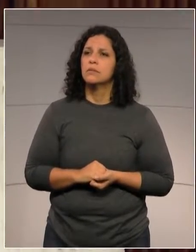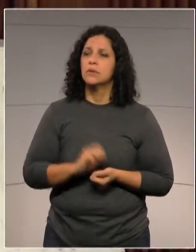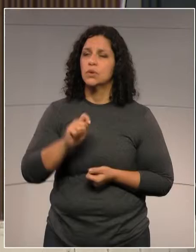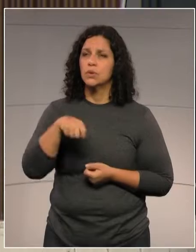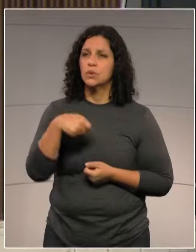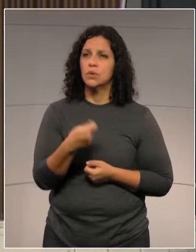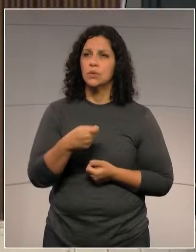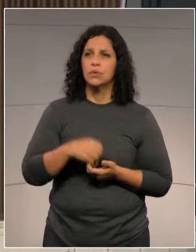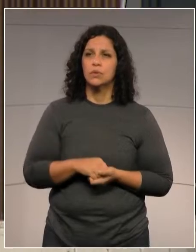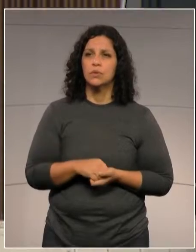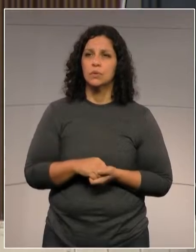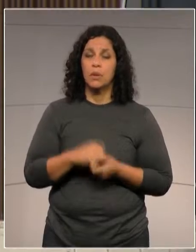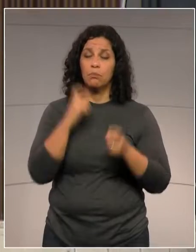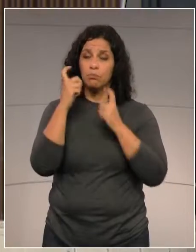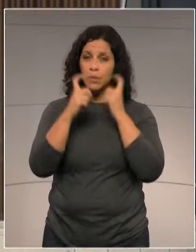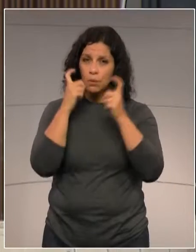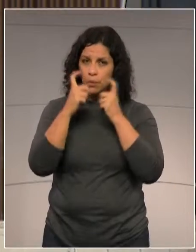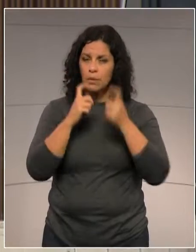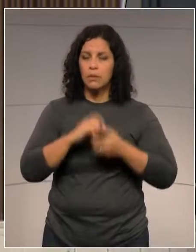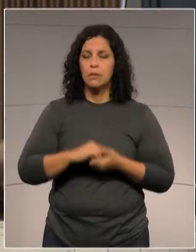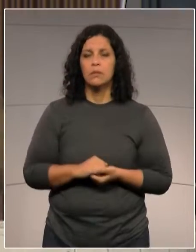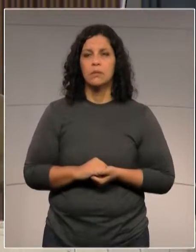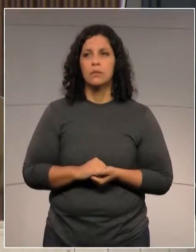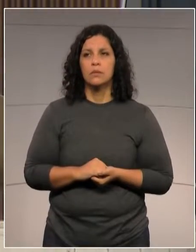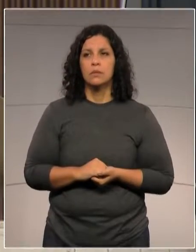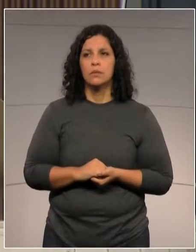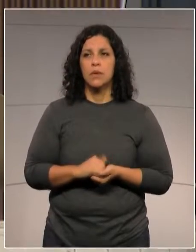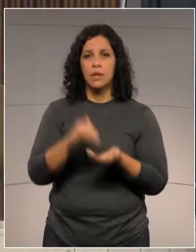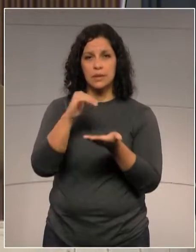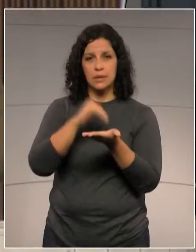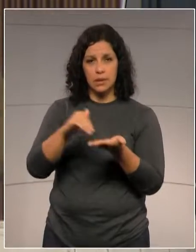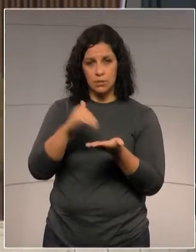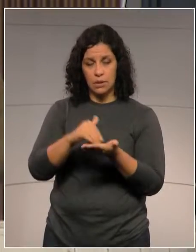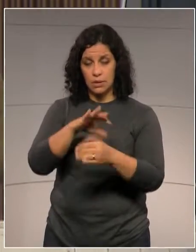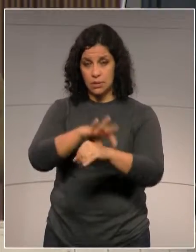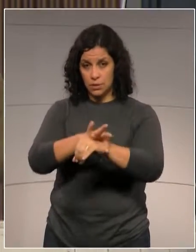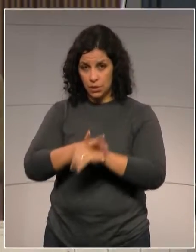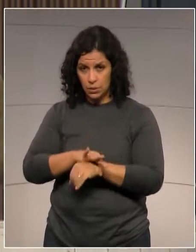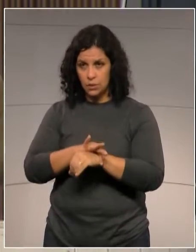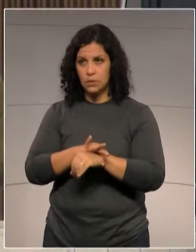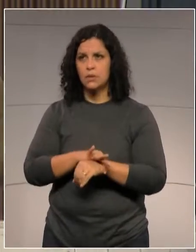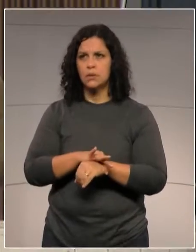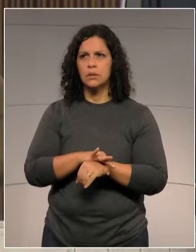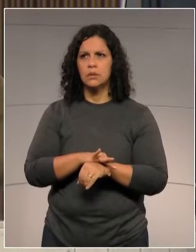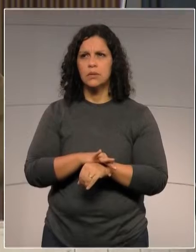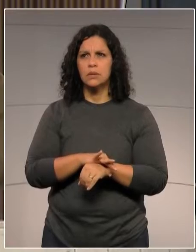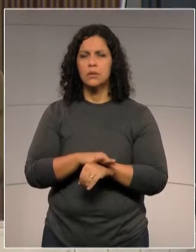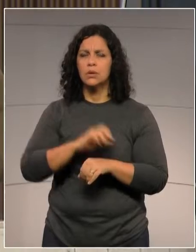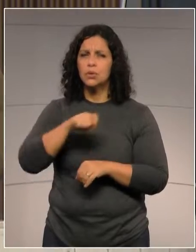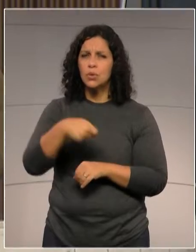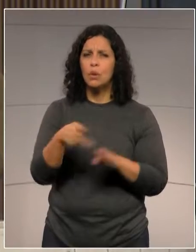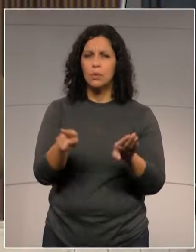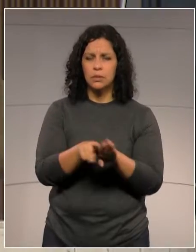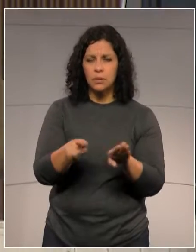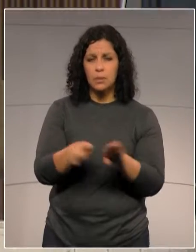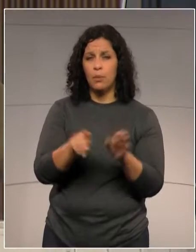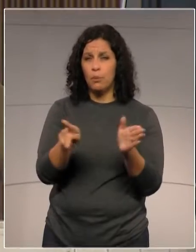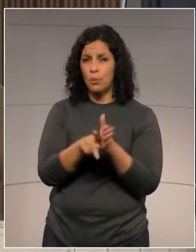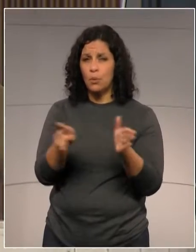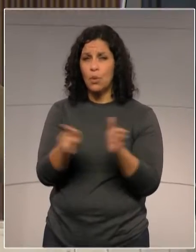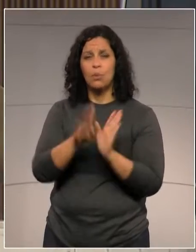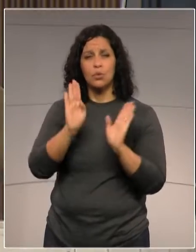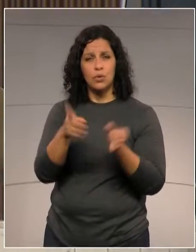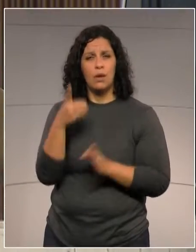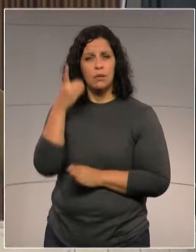direcionando a minha preocupação à Secretaria de Segurança, um pouco na linha também daquilo que o deputado